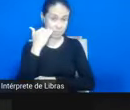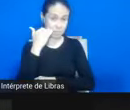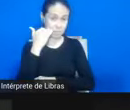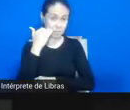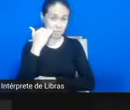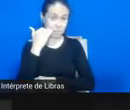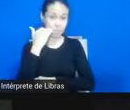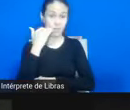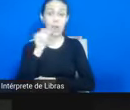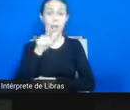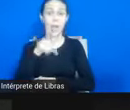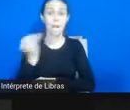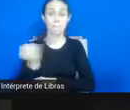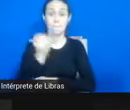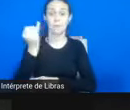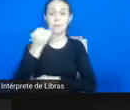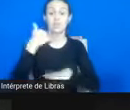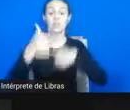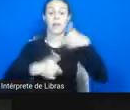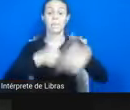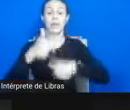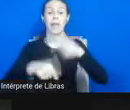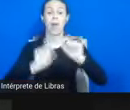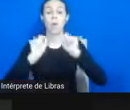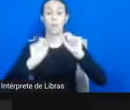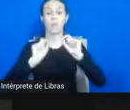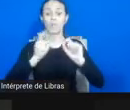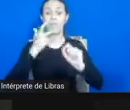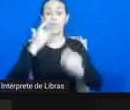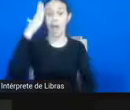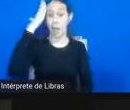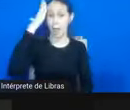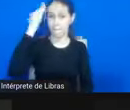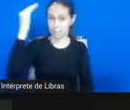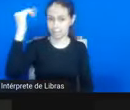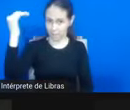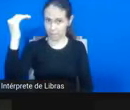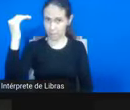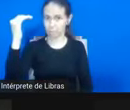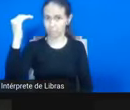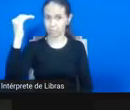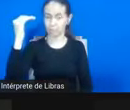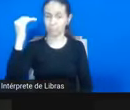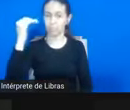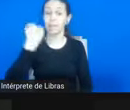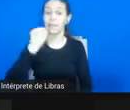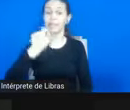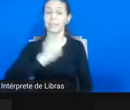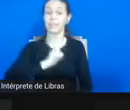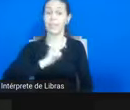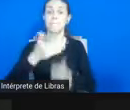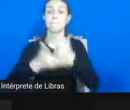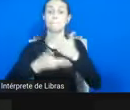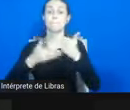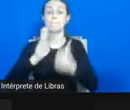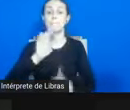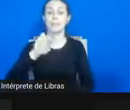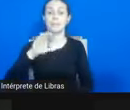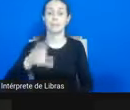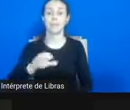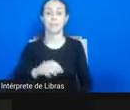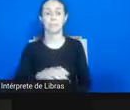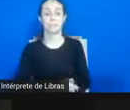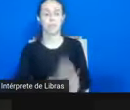habilidade do terceiro ano que diz bem assim, eu vou ler a habilidade dura da BNCC para vocês entenderem onde é que eu quero chegar. Identificar e